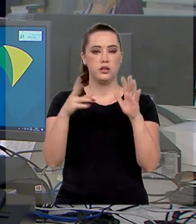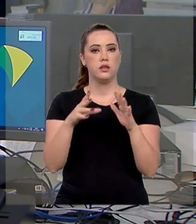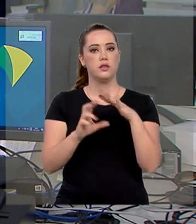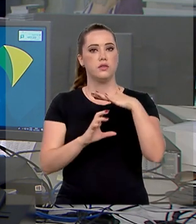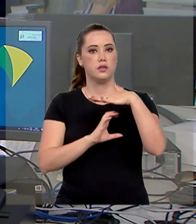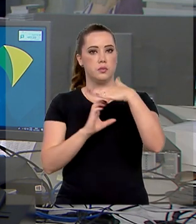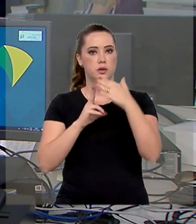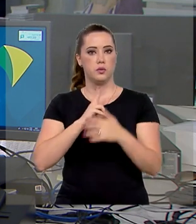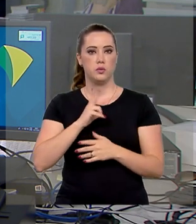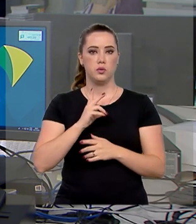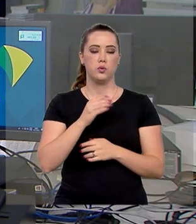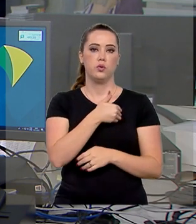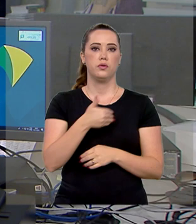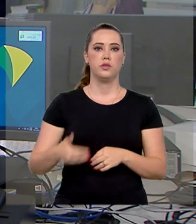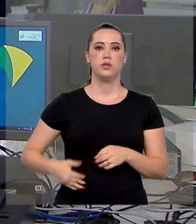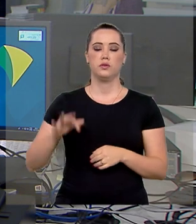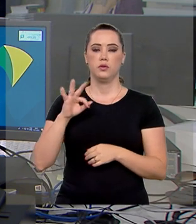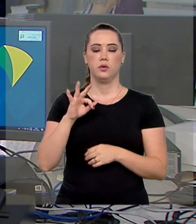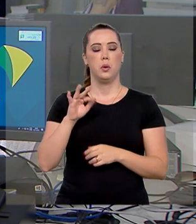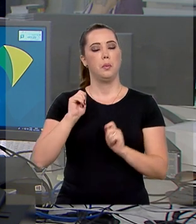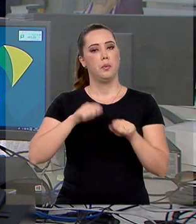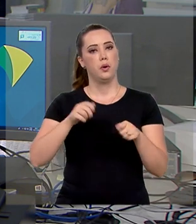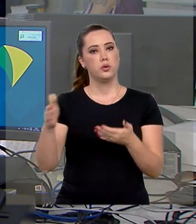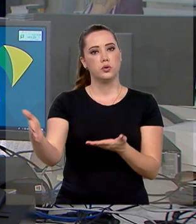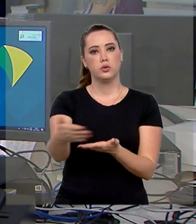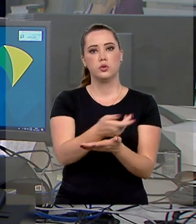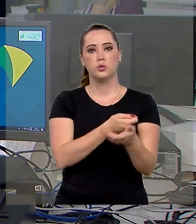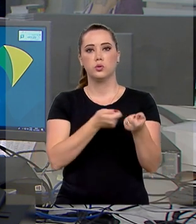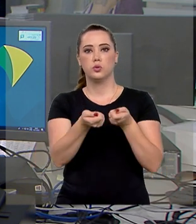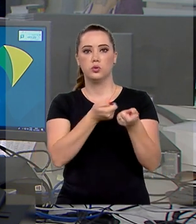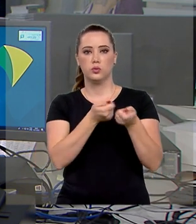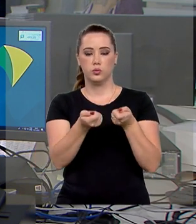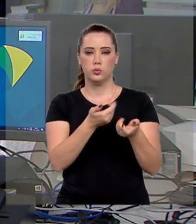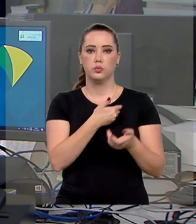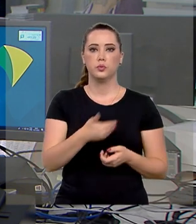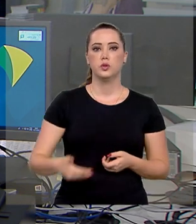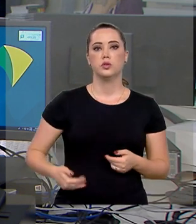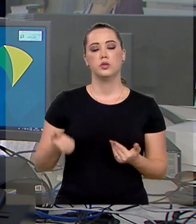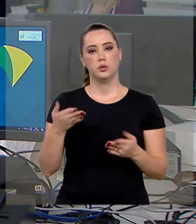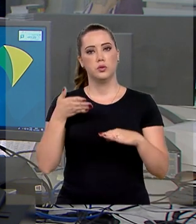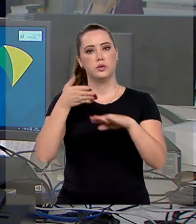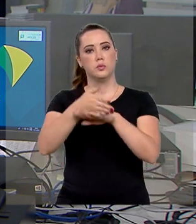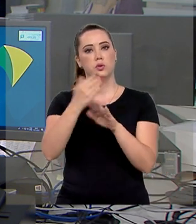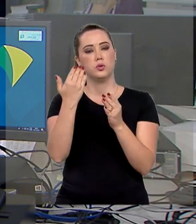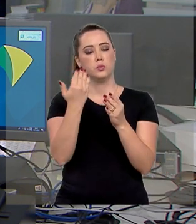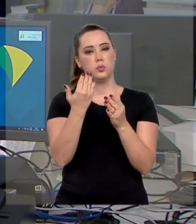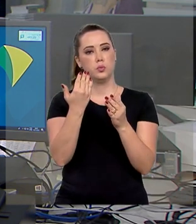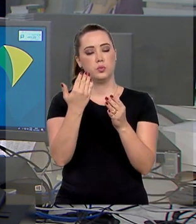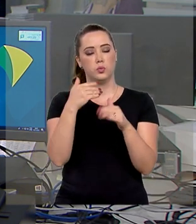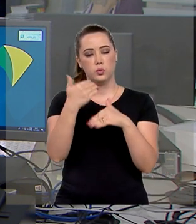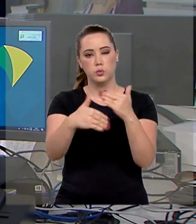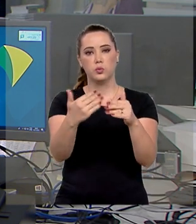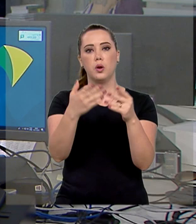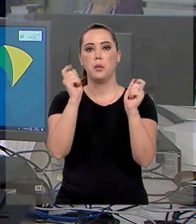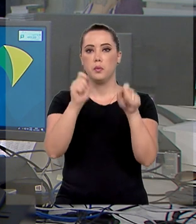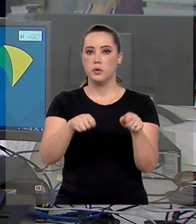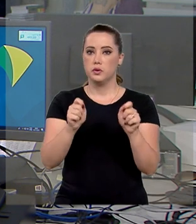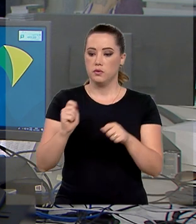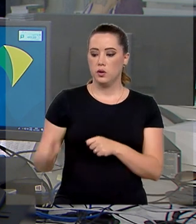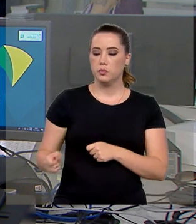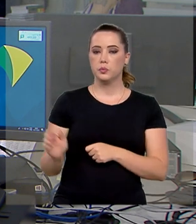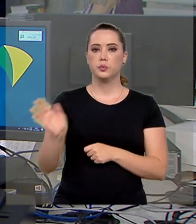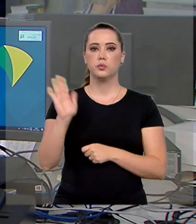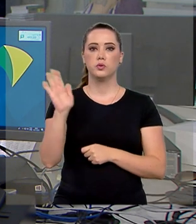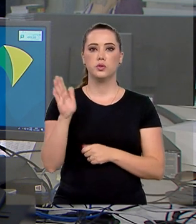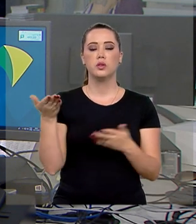municípios podem arrecadar recursos para equilibrar as contas públicas. Para fazer parte do processo, é preciso que a outorga em vigor